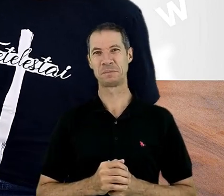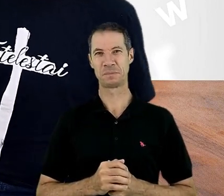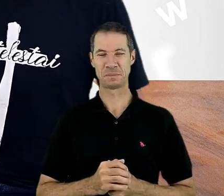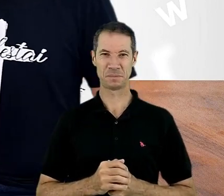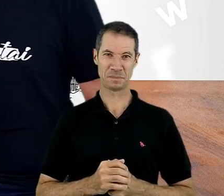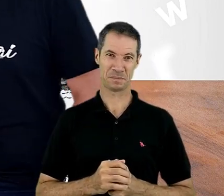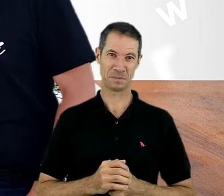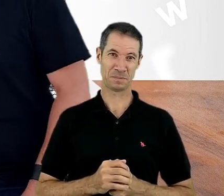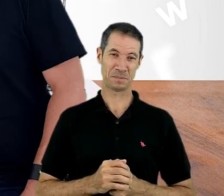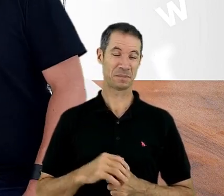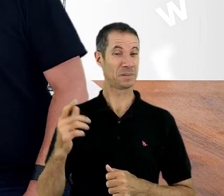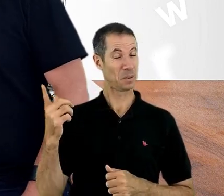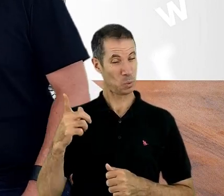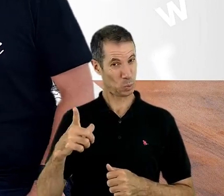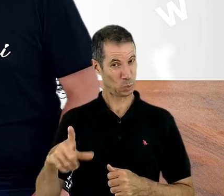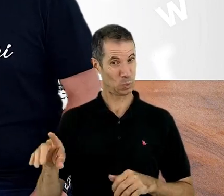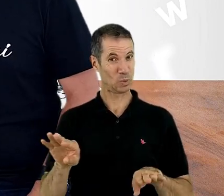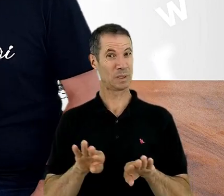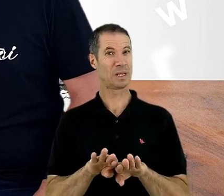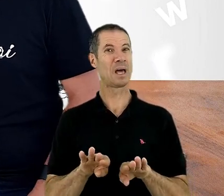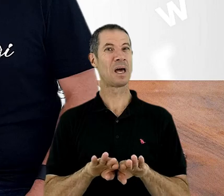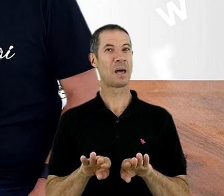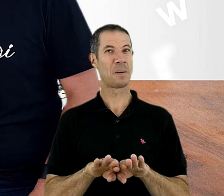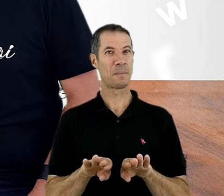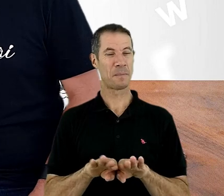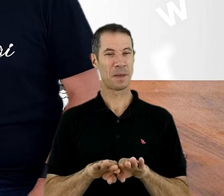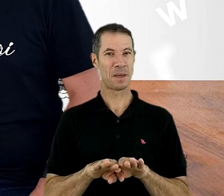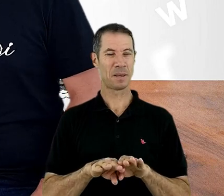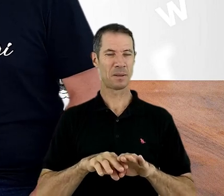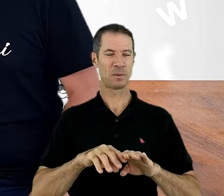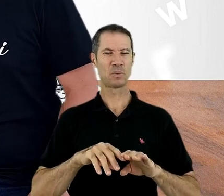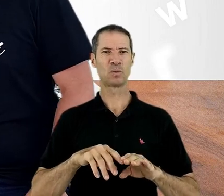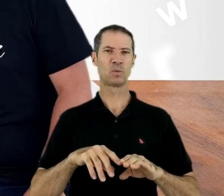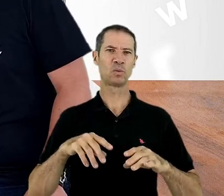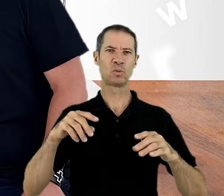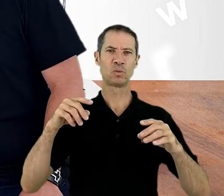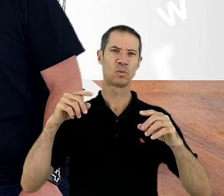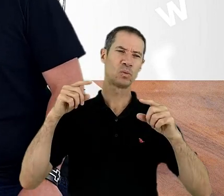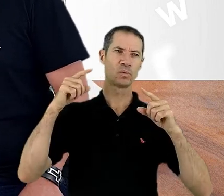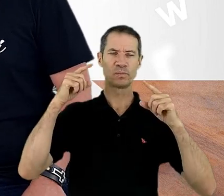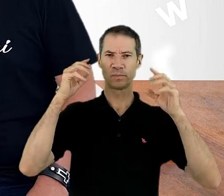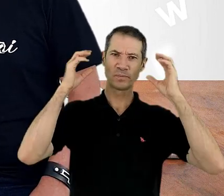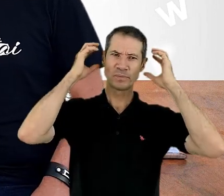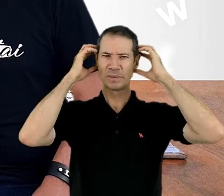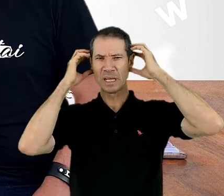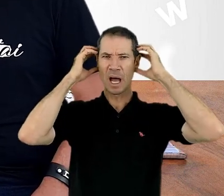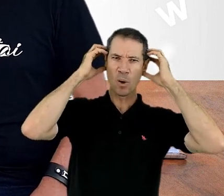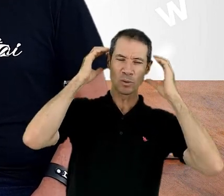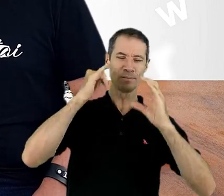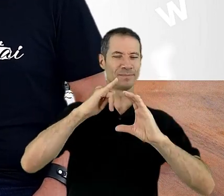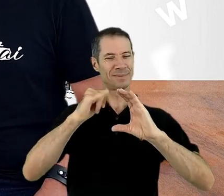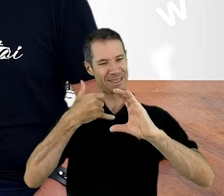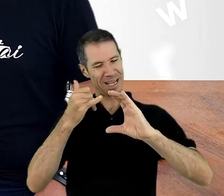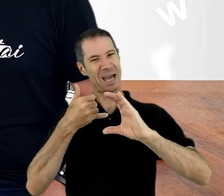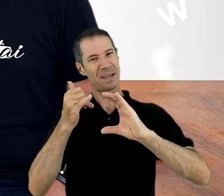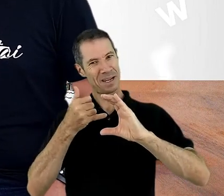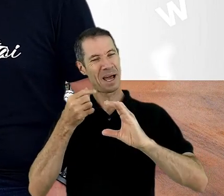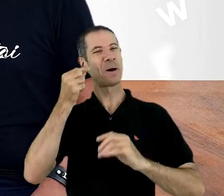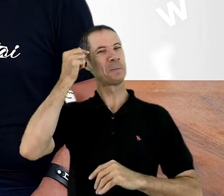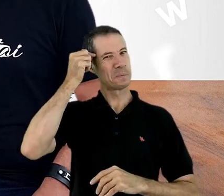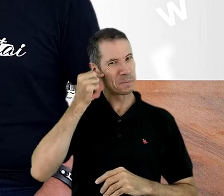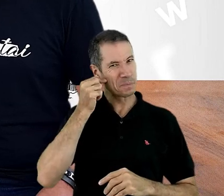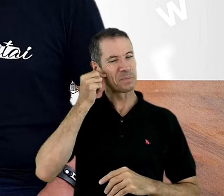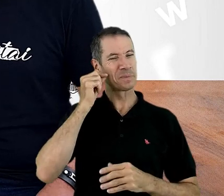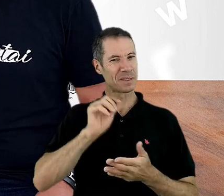E outra coisa, os áudios aqui também estarão no canal do Monsanto Batista. Ele vai